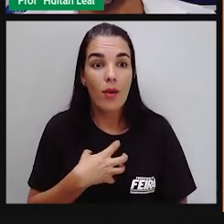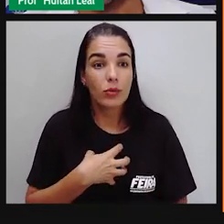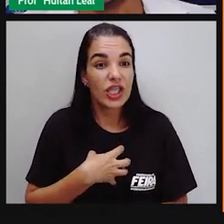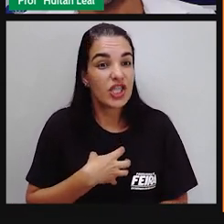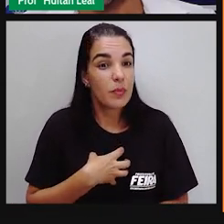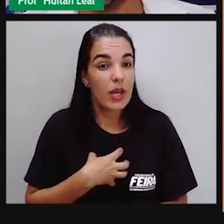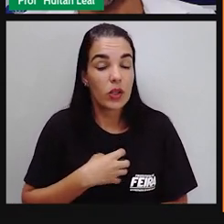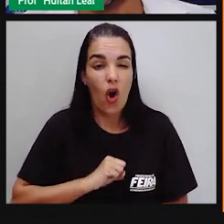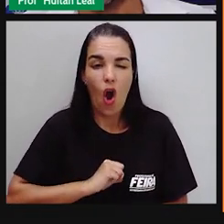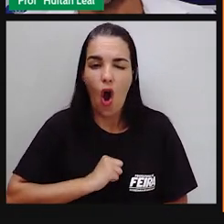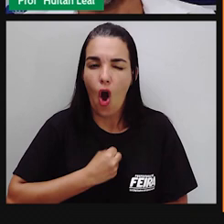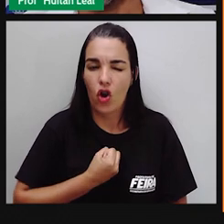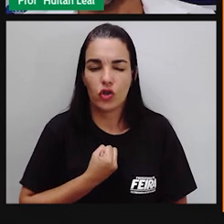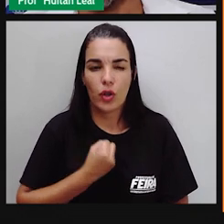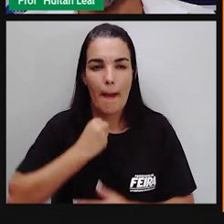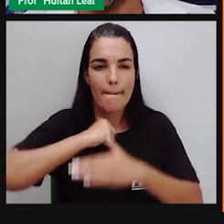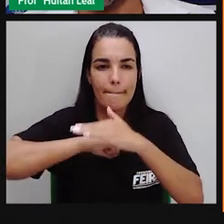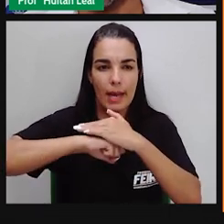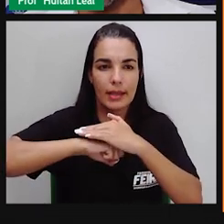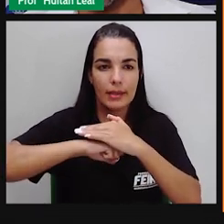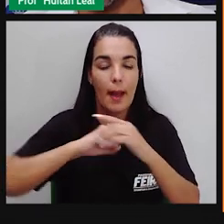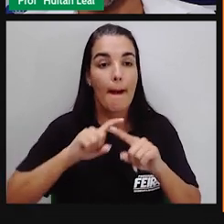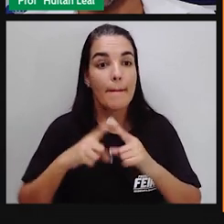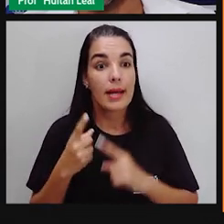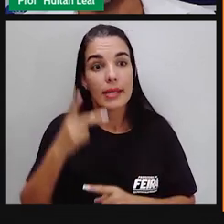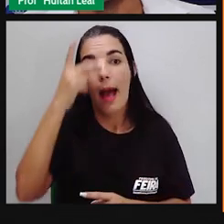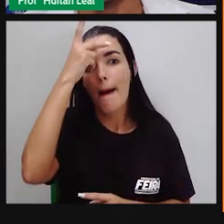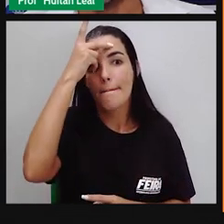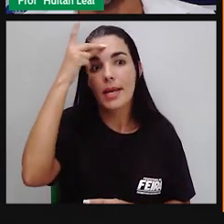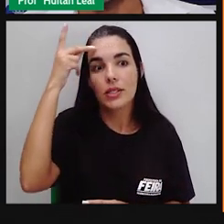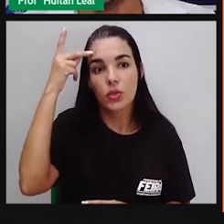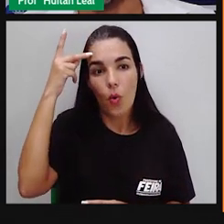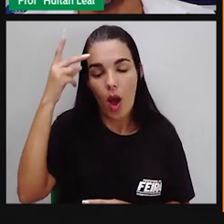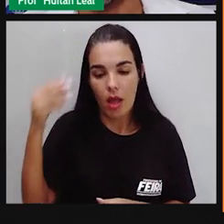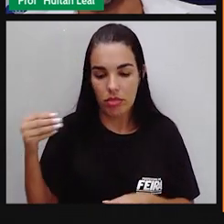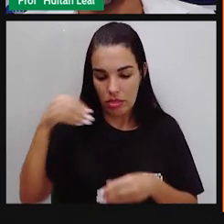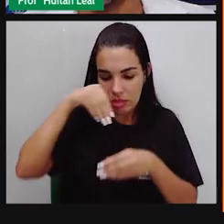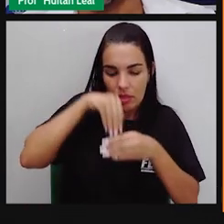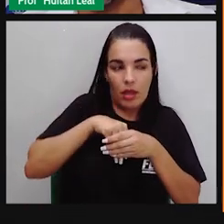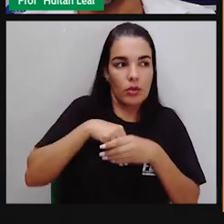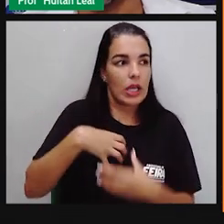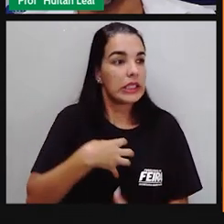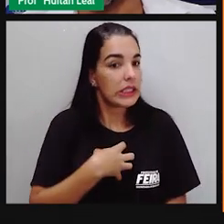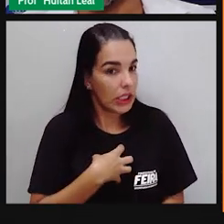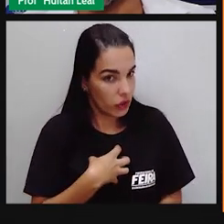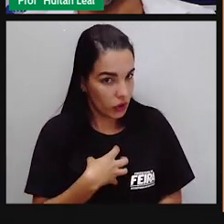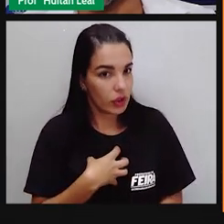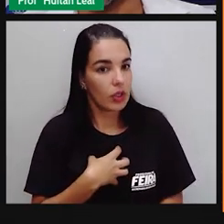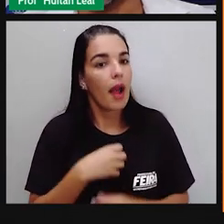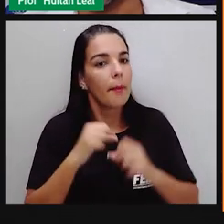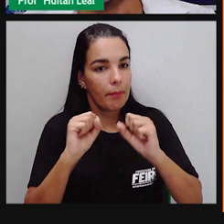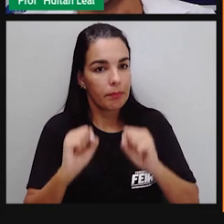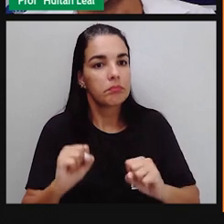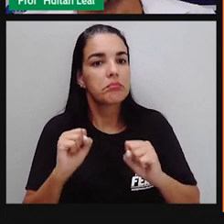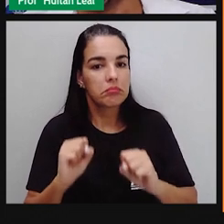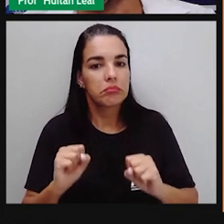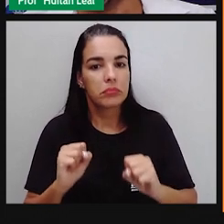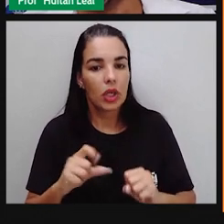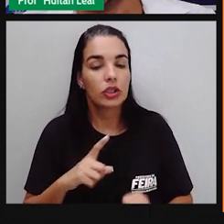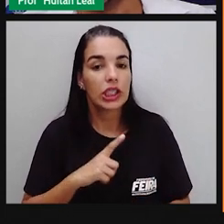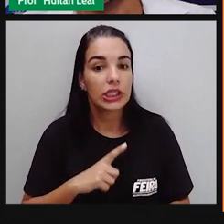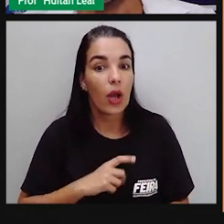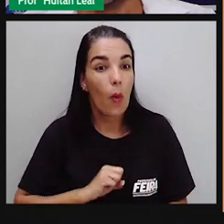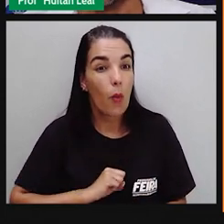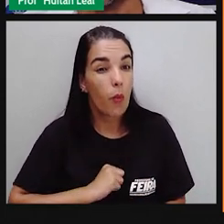mata, mas a pessoa que está sentindo ódio. Então, eu estou trocando, repetindo, o ódio pela pessoa.